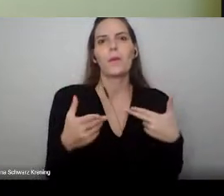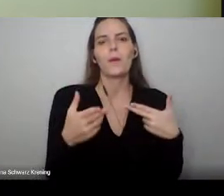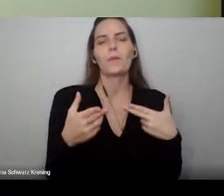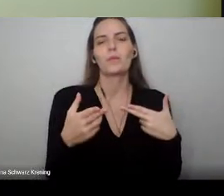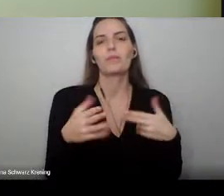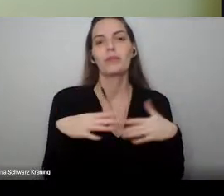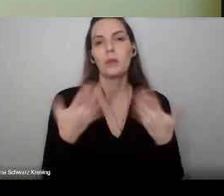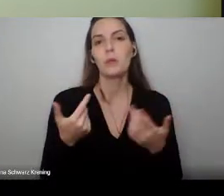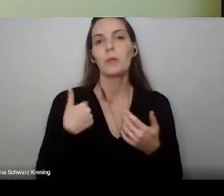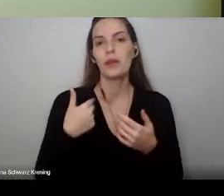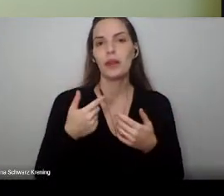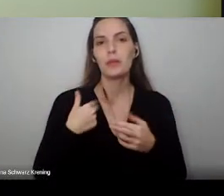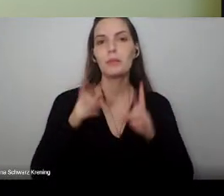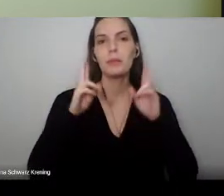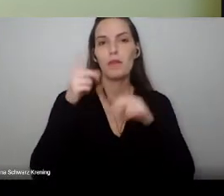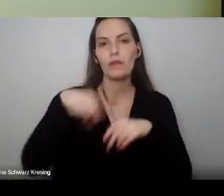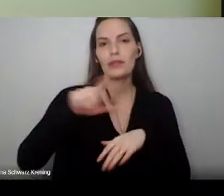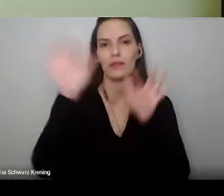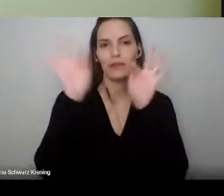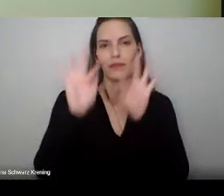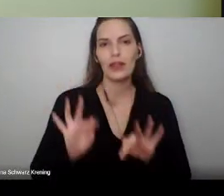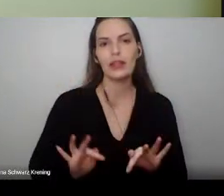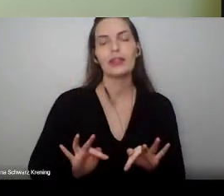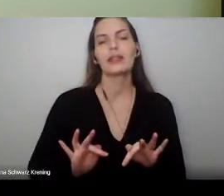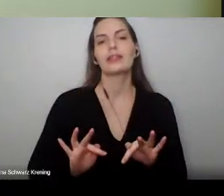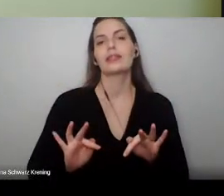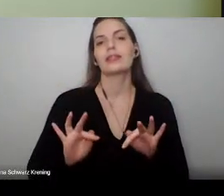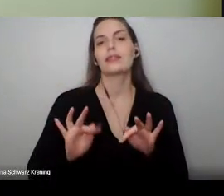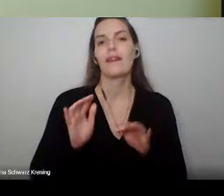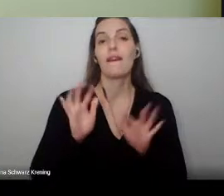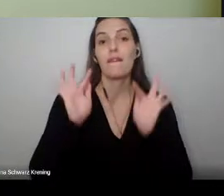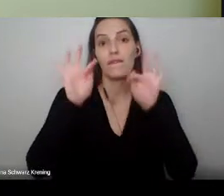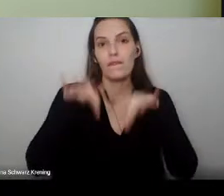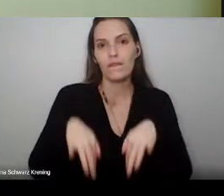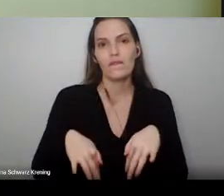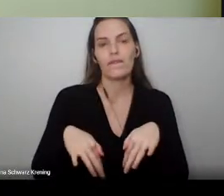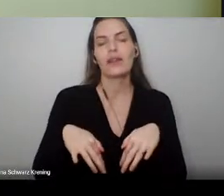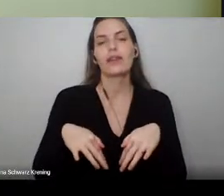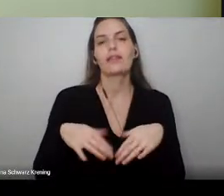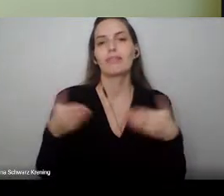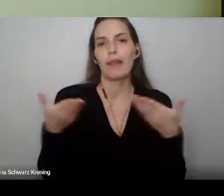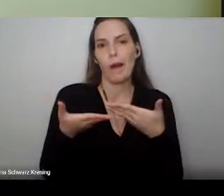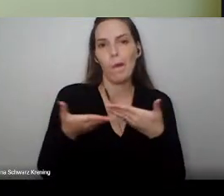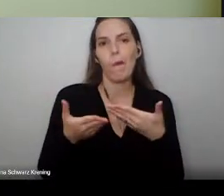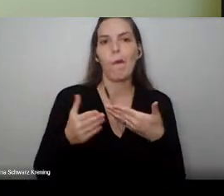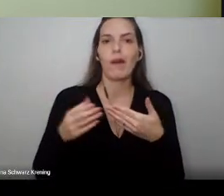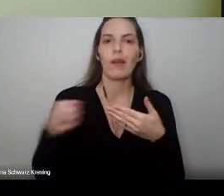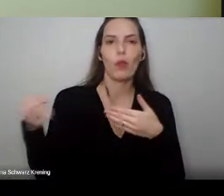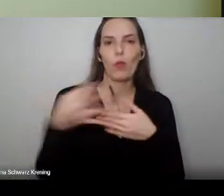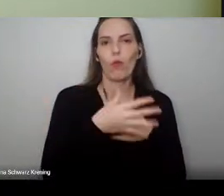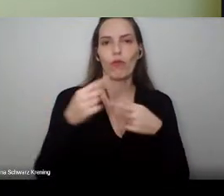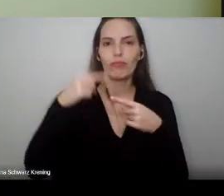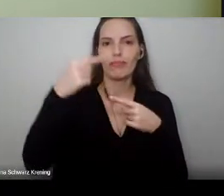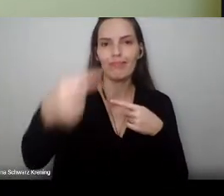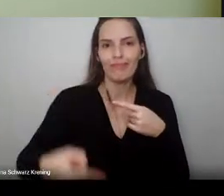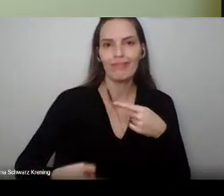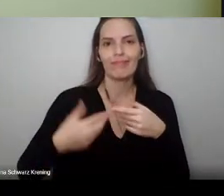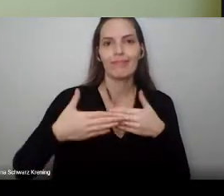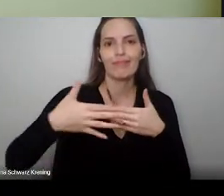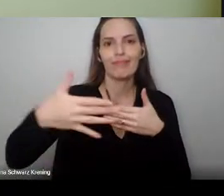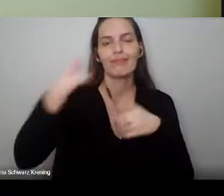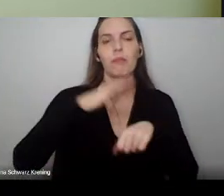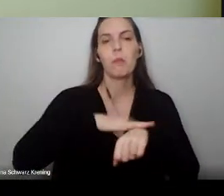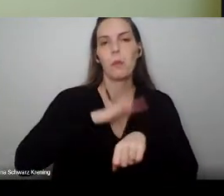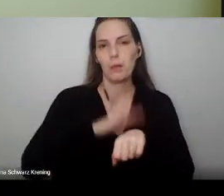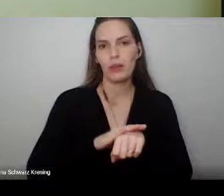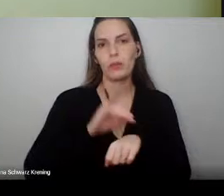Todas as frases prontas, para o fim de um novo ciclo. Aproveitem hoje, se preocupem amanhã, que sejam muito felizes nessa caminhada. Muito